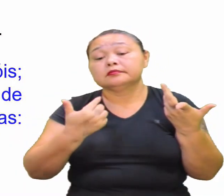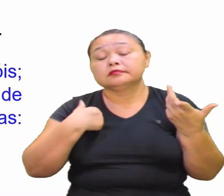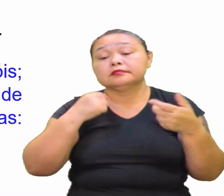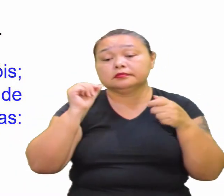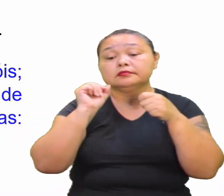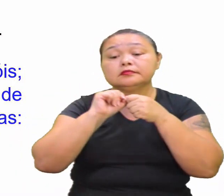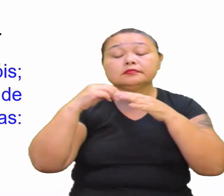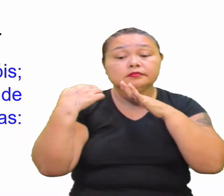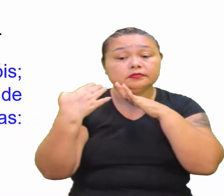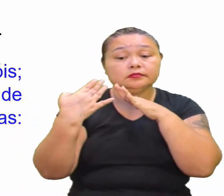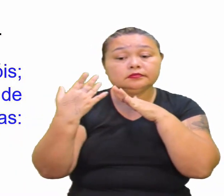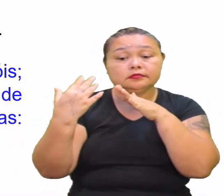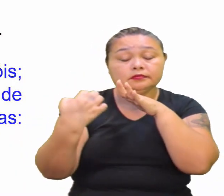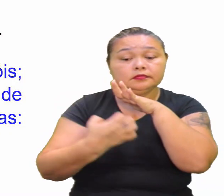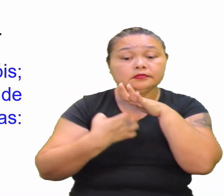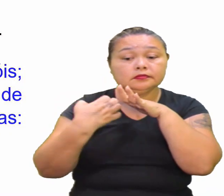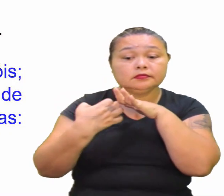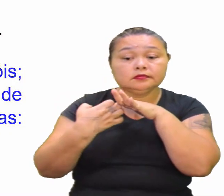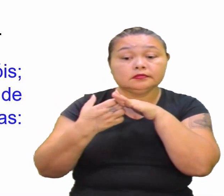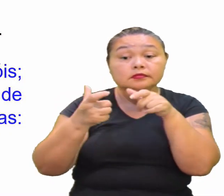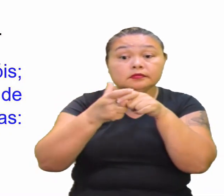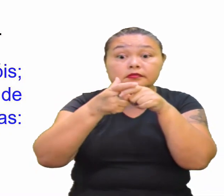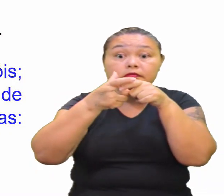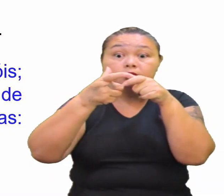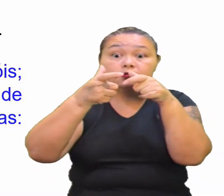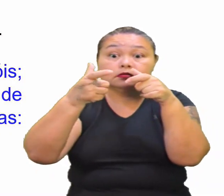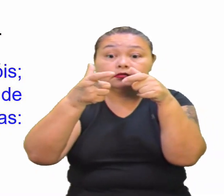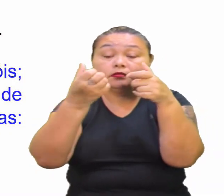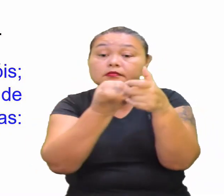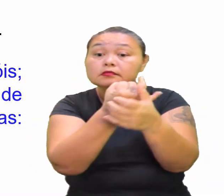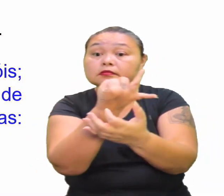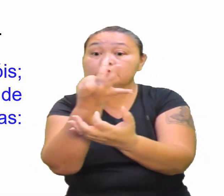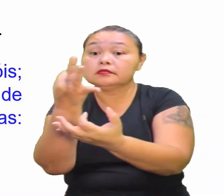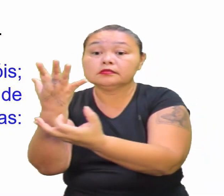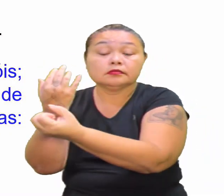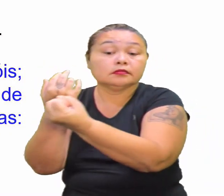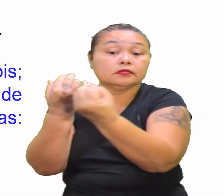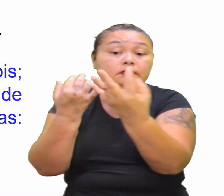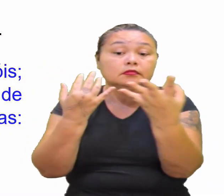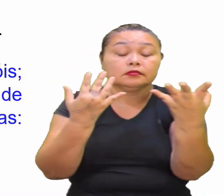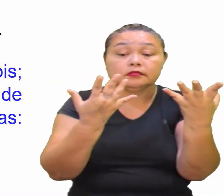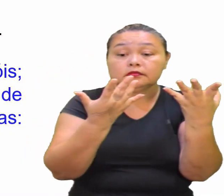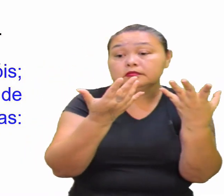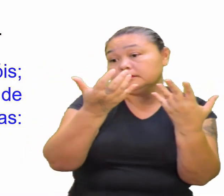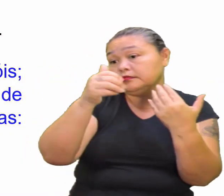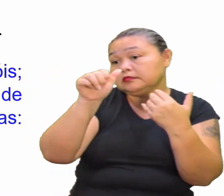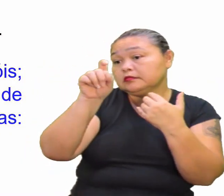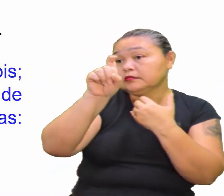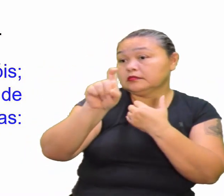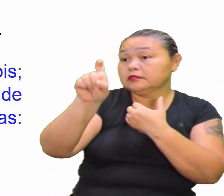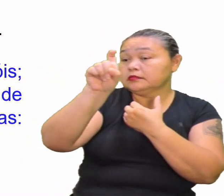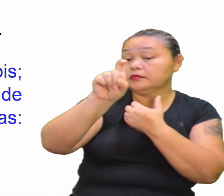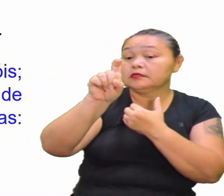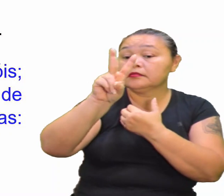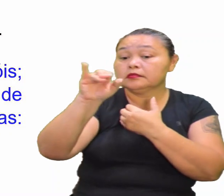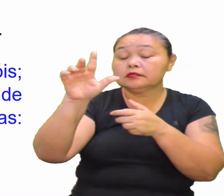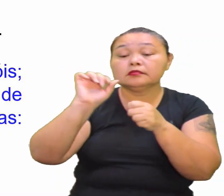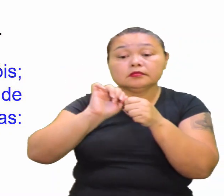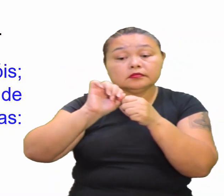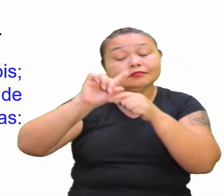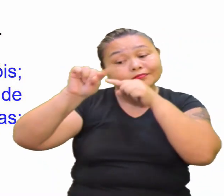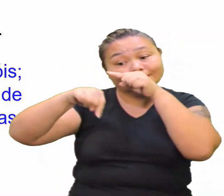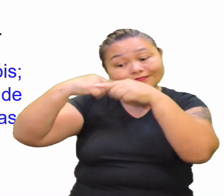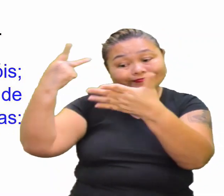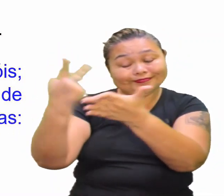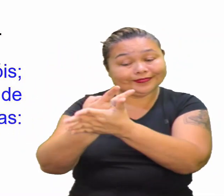fabricados Eles acabaram Aumentando Toda essa quantidade Deles No ar atmosférico E realmente Vai trazendo